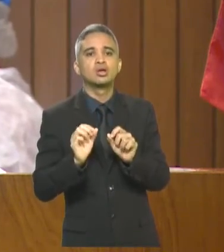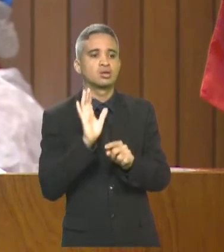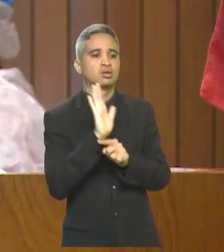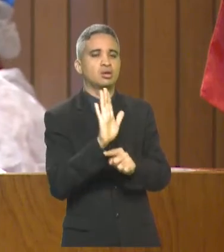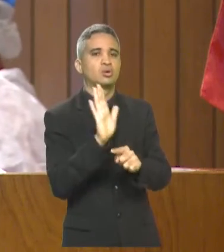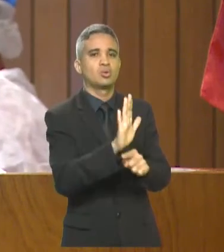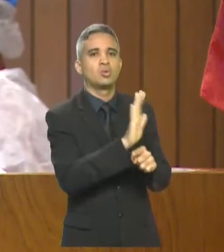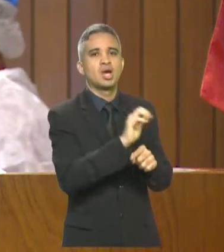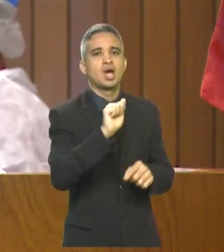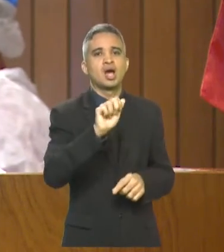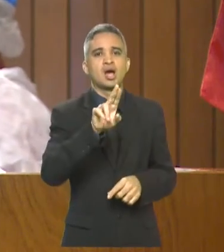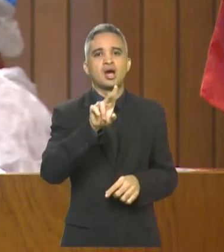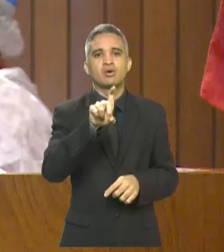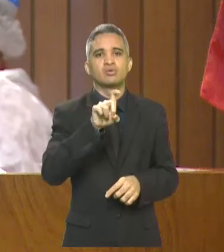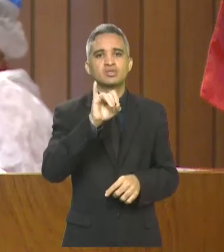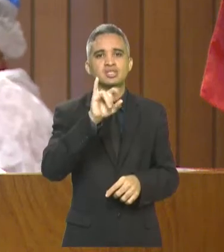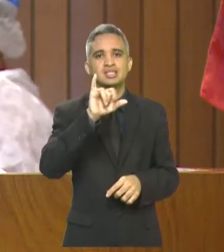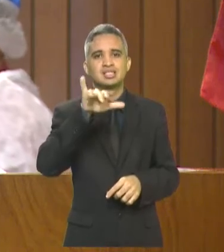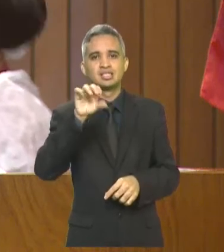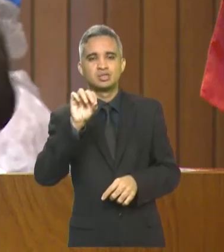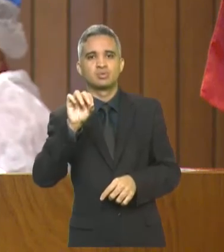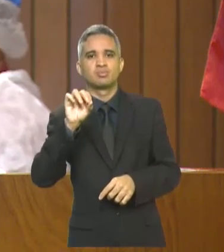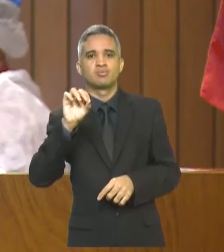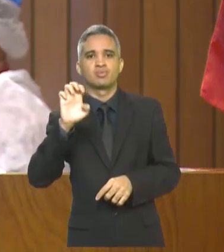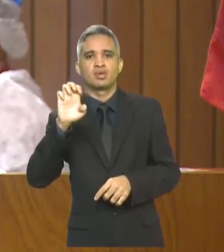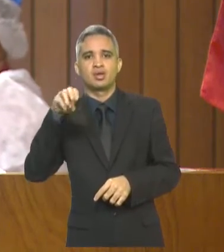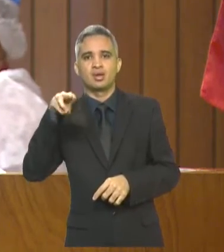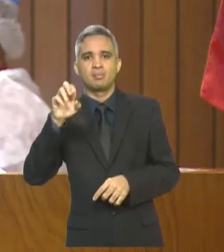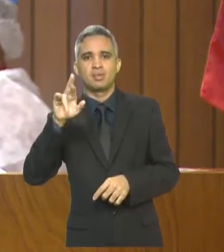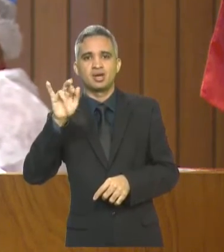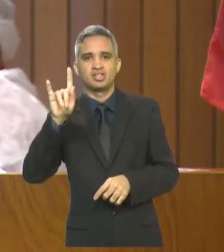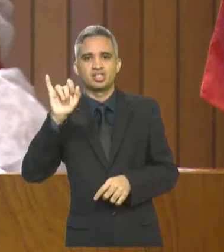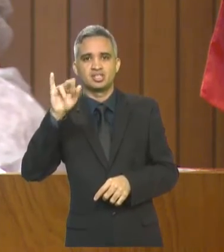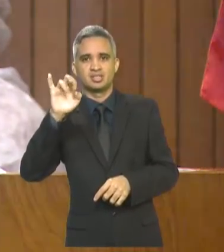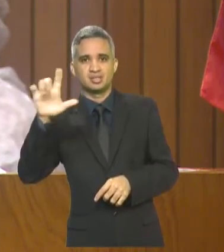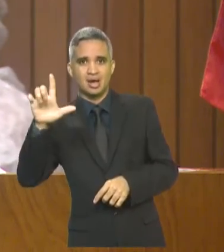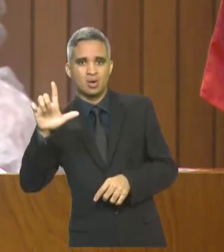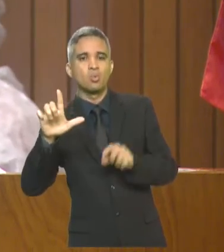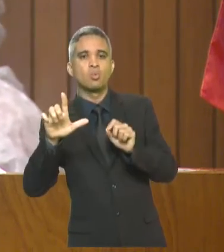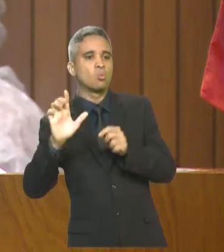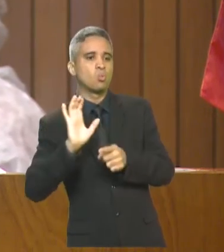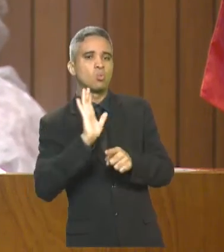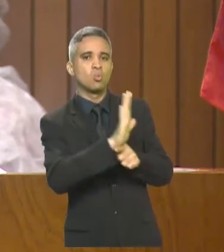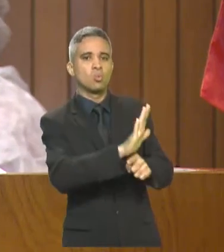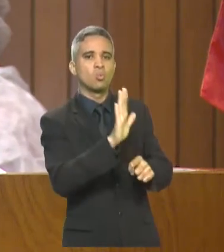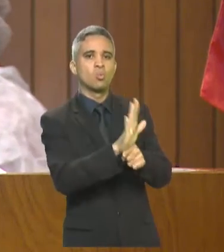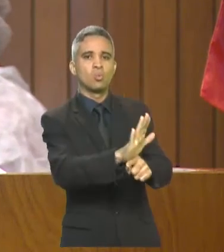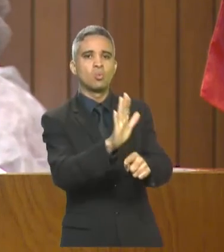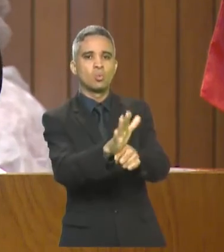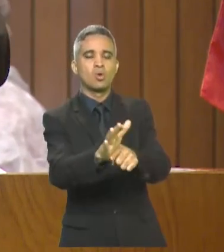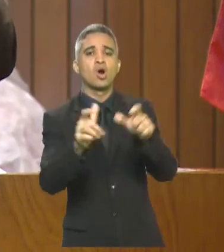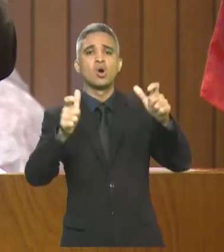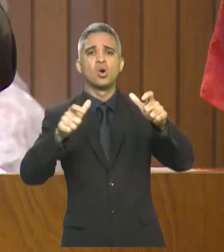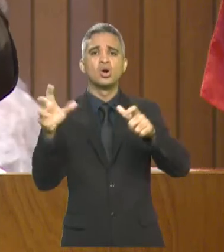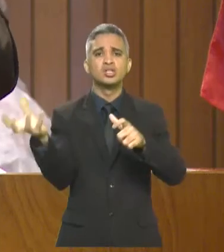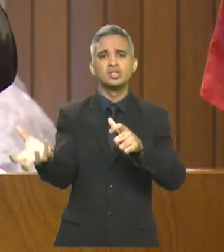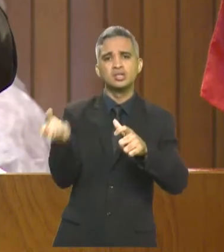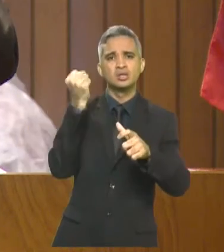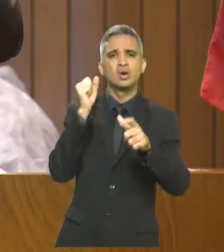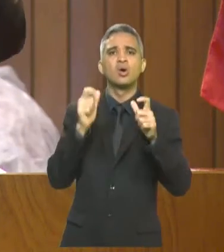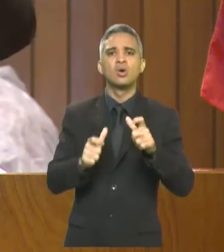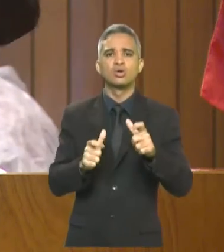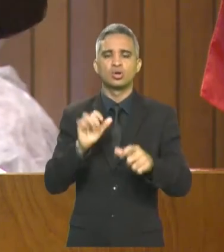deputados, já apontamos, já apresentamos, onde estão os recursos? No FUMACOP, o Fundo de Combate à Pobreza, que tem